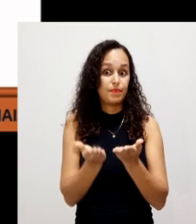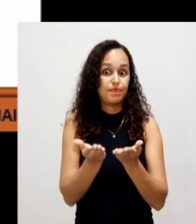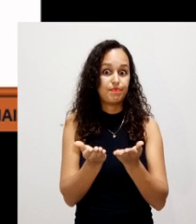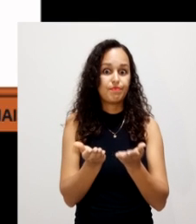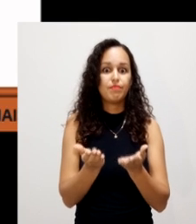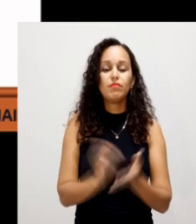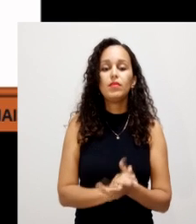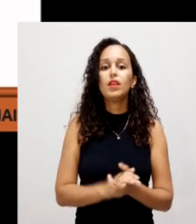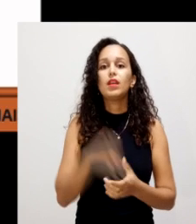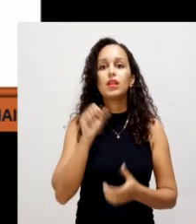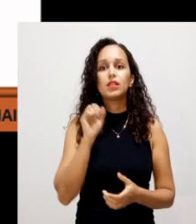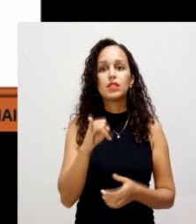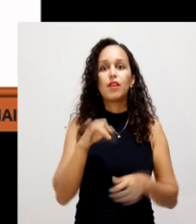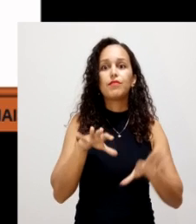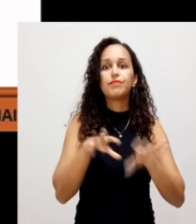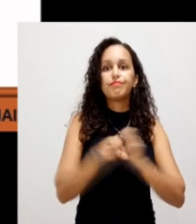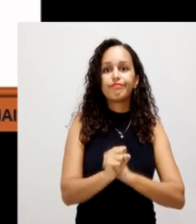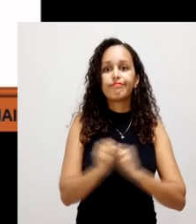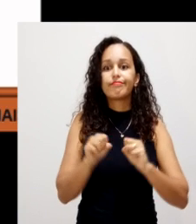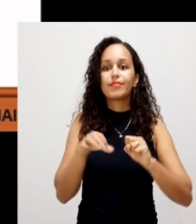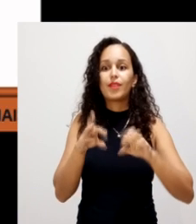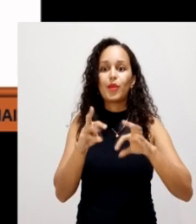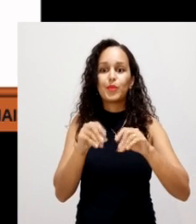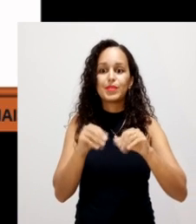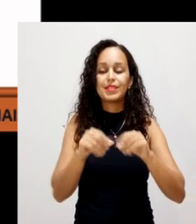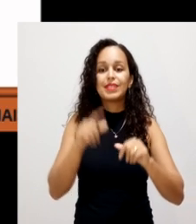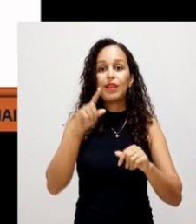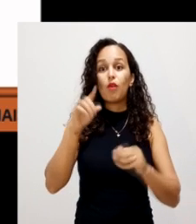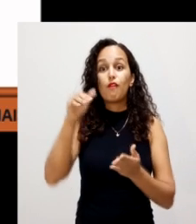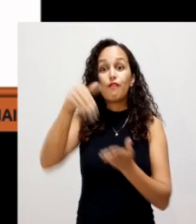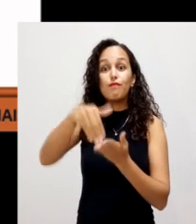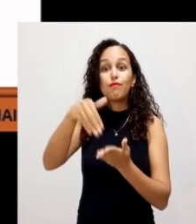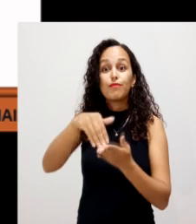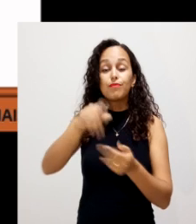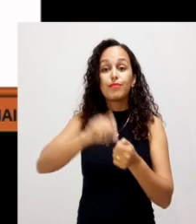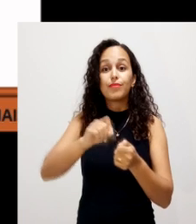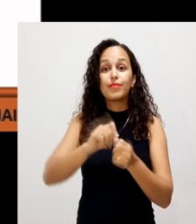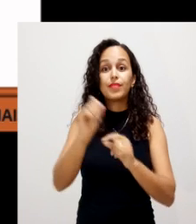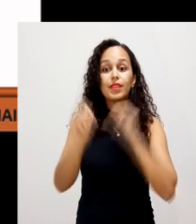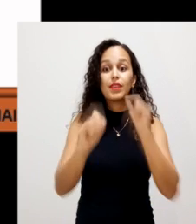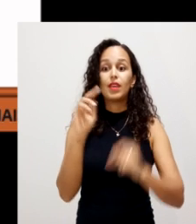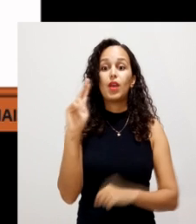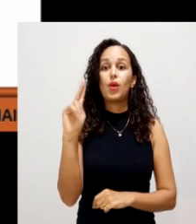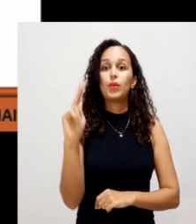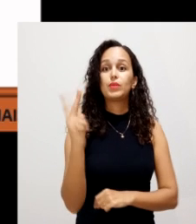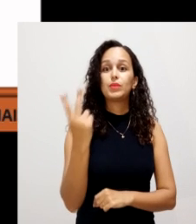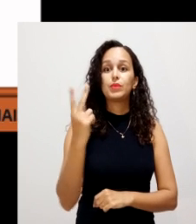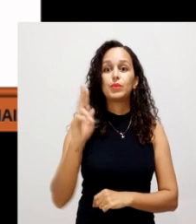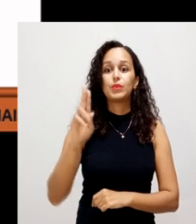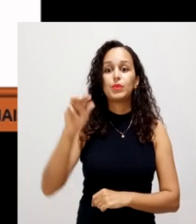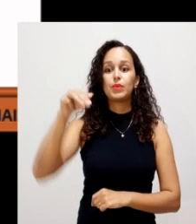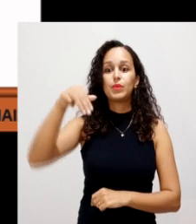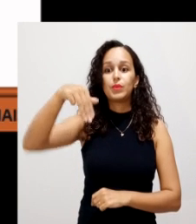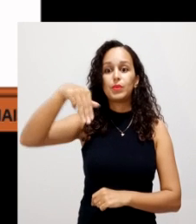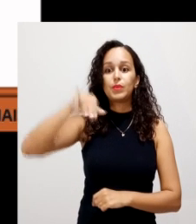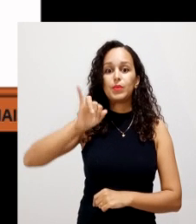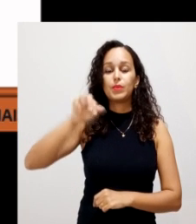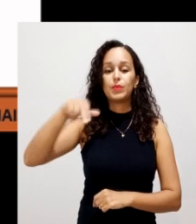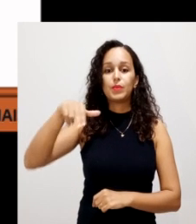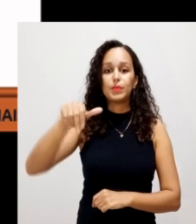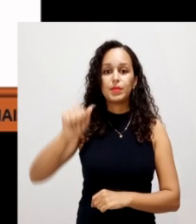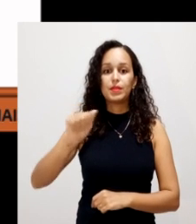estável. E aí a formação desse último material é umina, os compostos úmicos. E